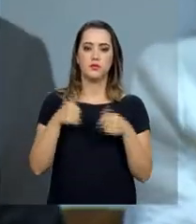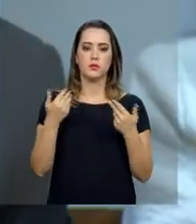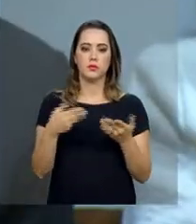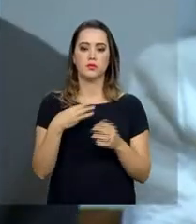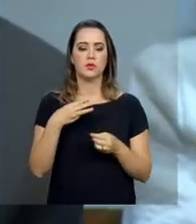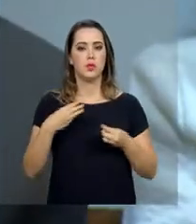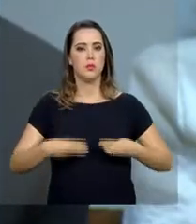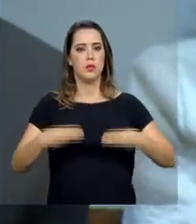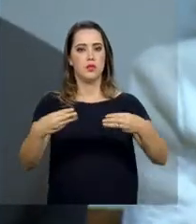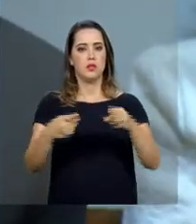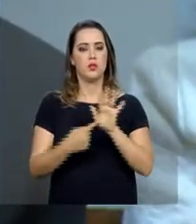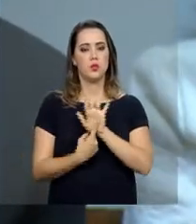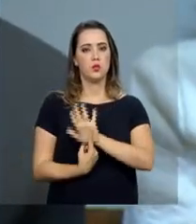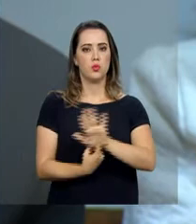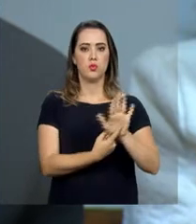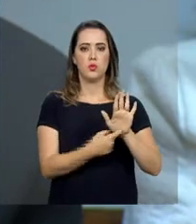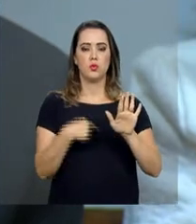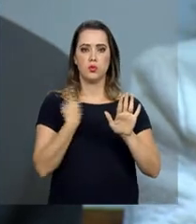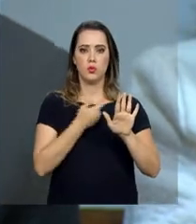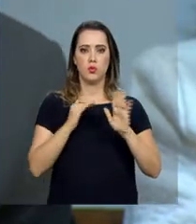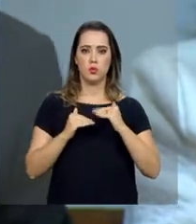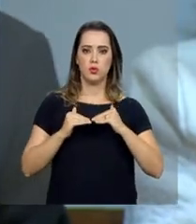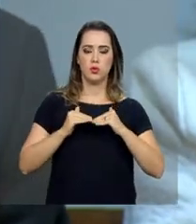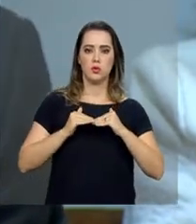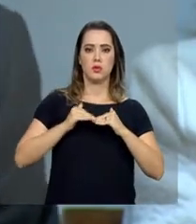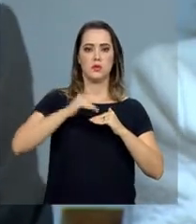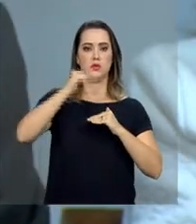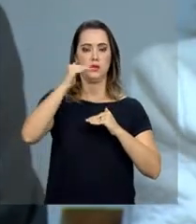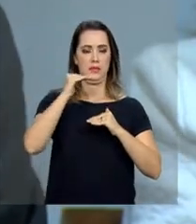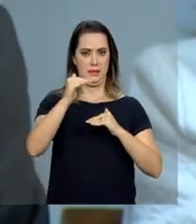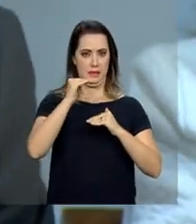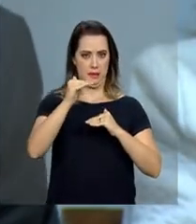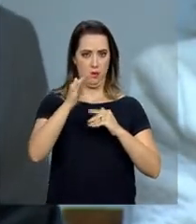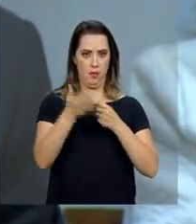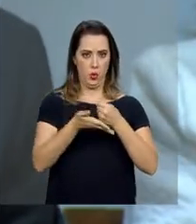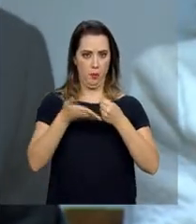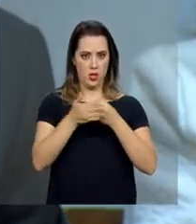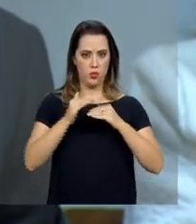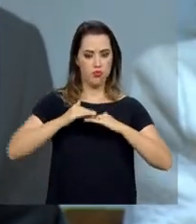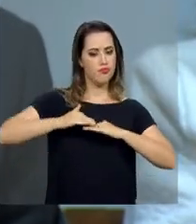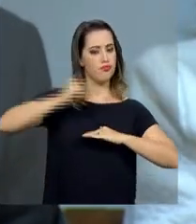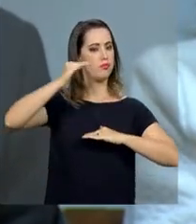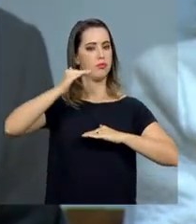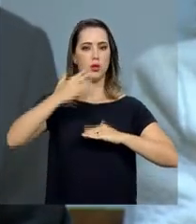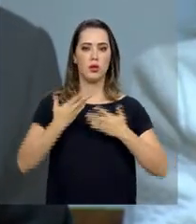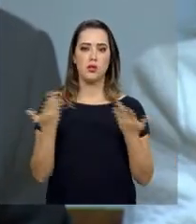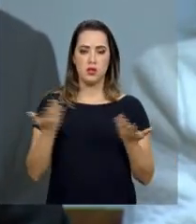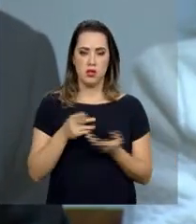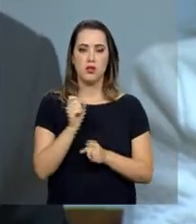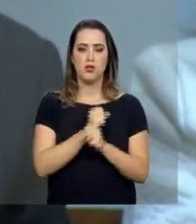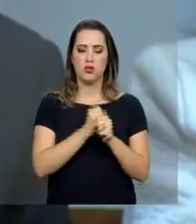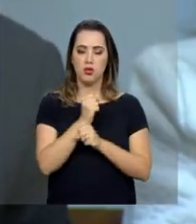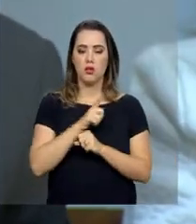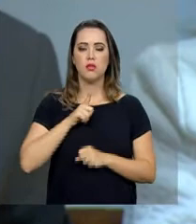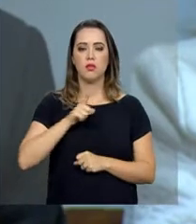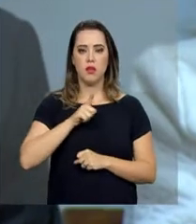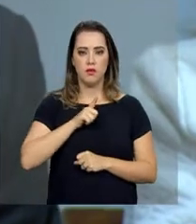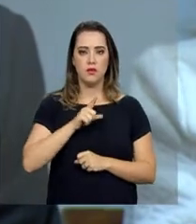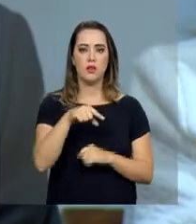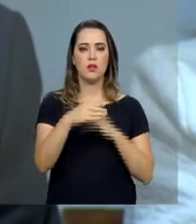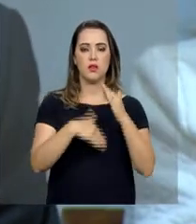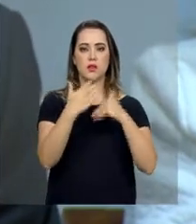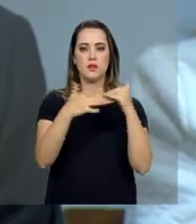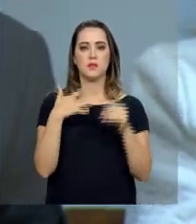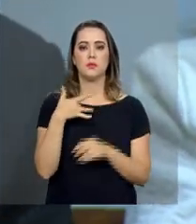demonstrou, estamos acima deste piso. este ano houve crescimento, tanto de saúde